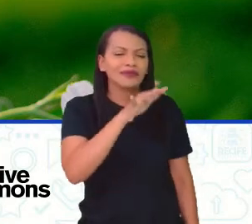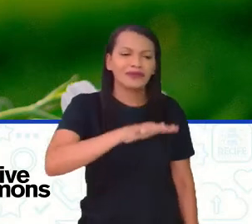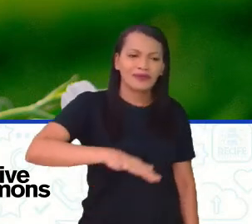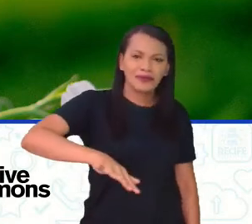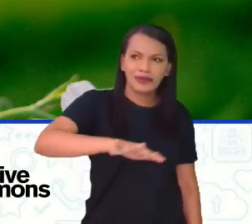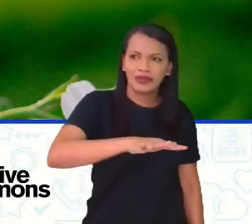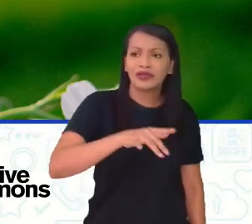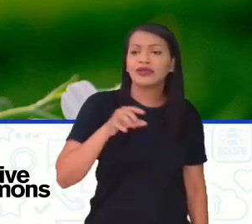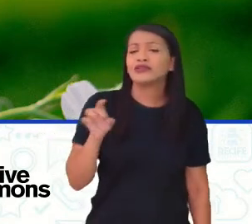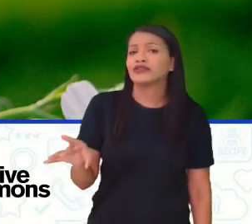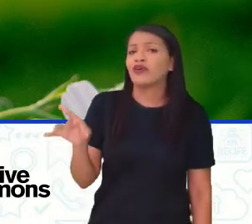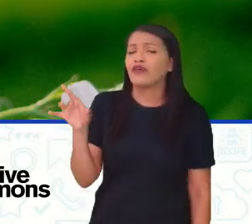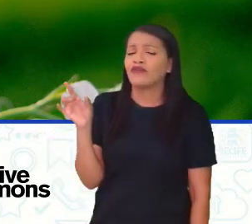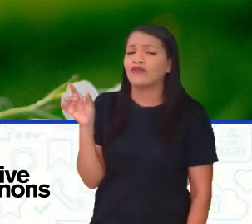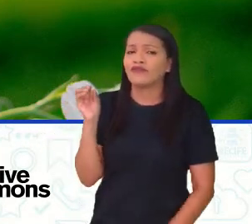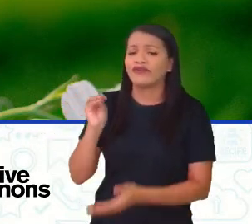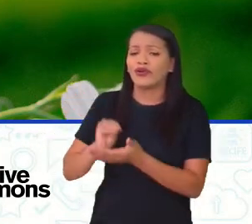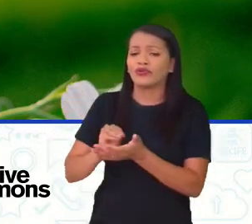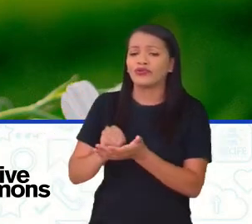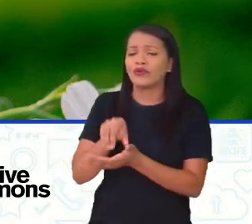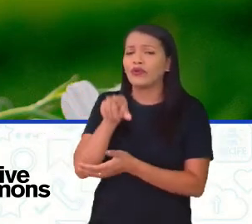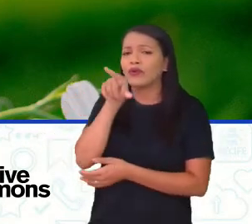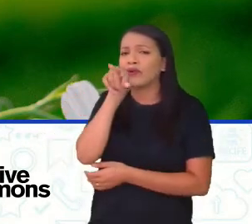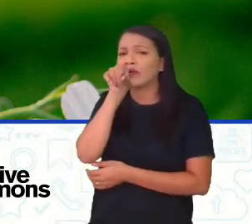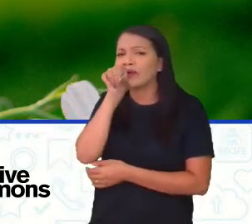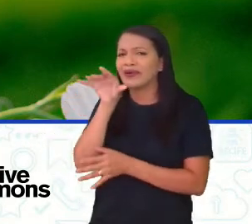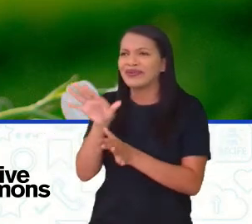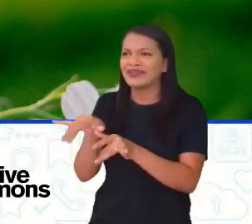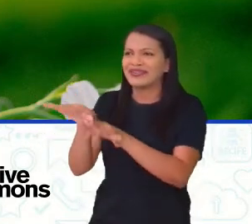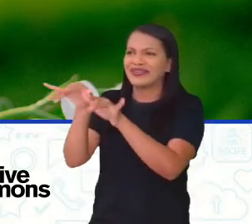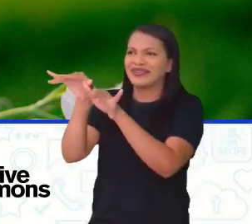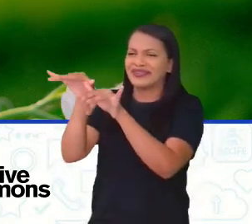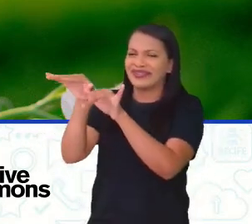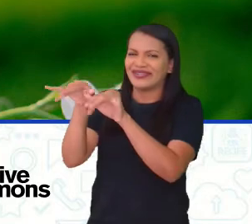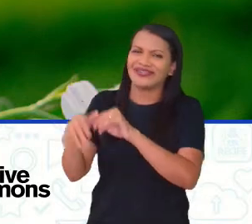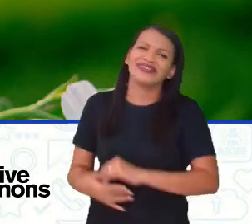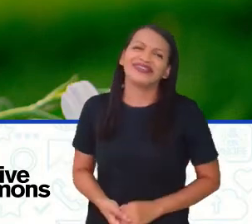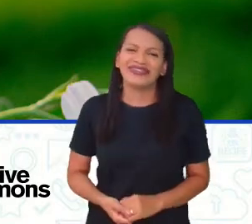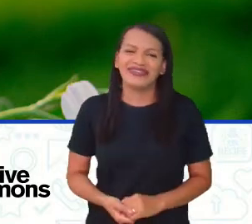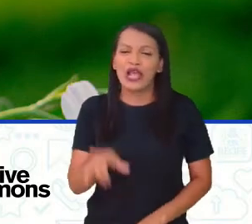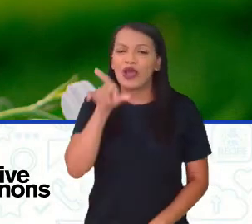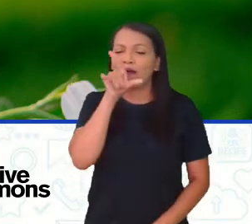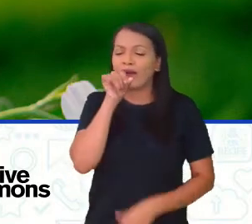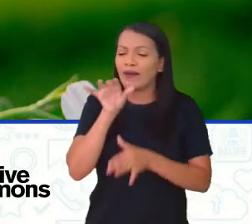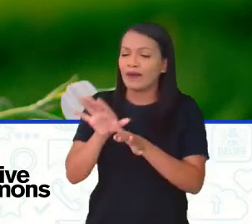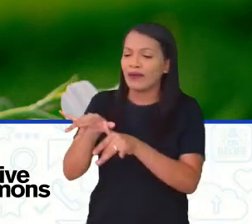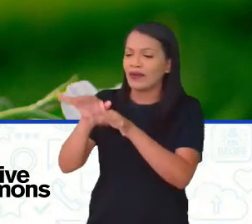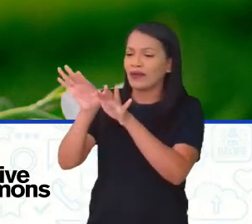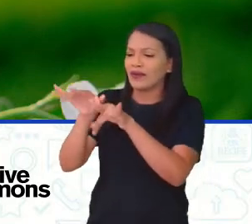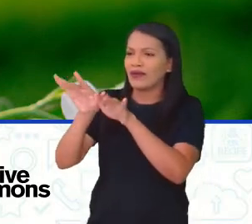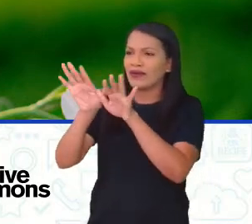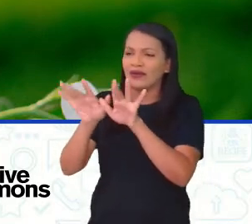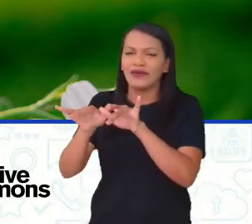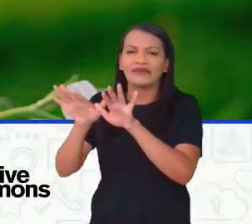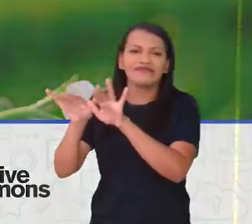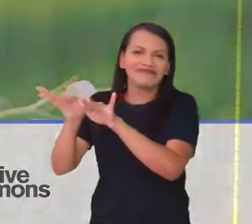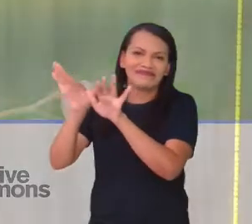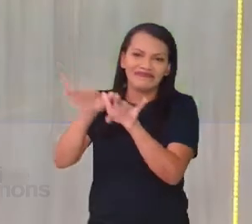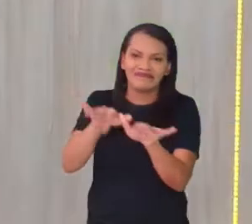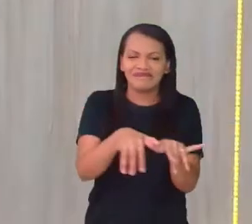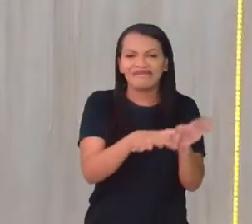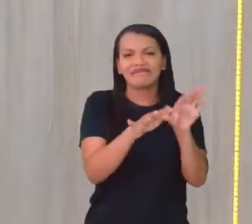Só faltou o beija-flor ali, né? Para pegar o... Beija-flor que trouxe meu amor,